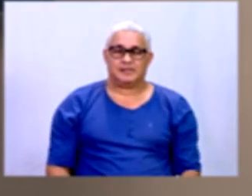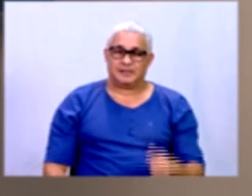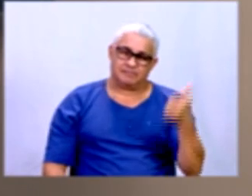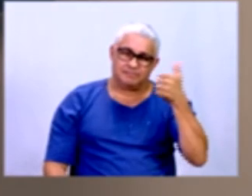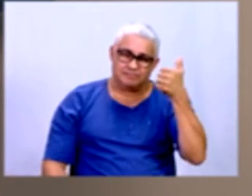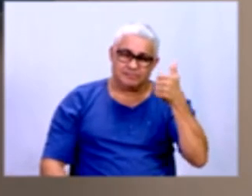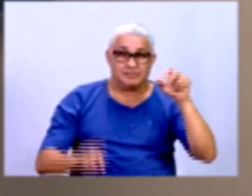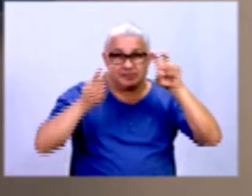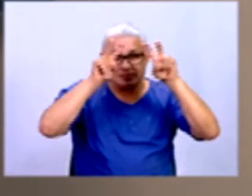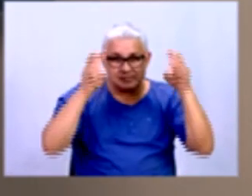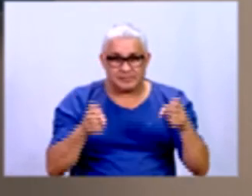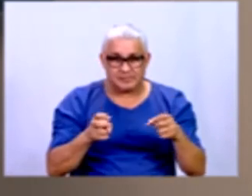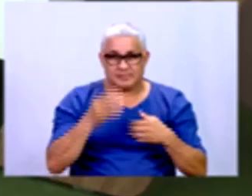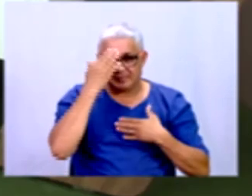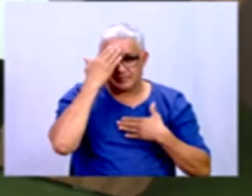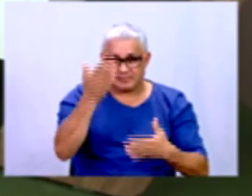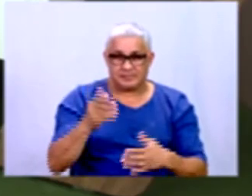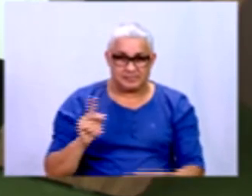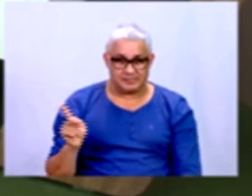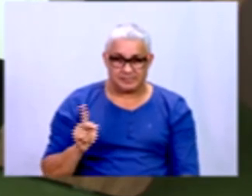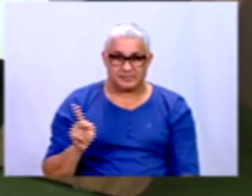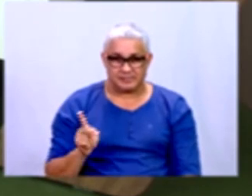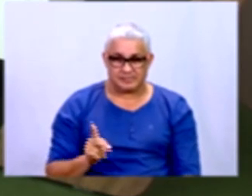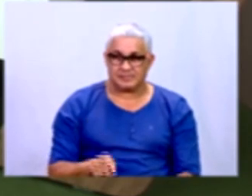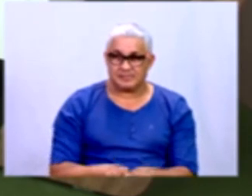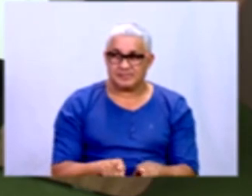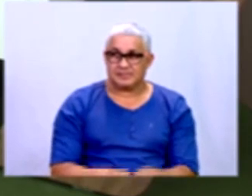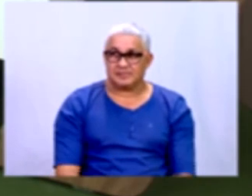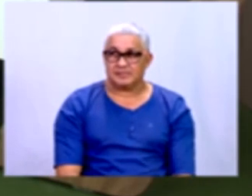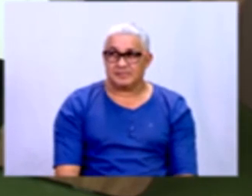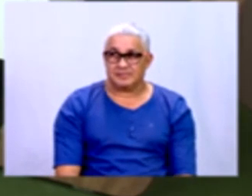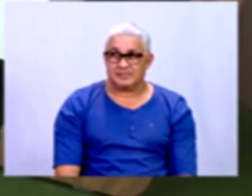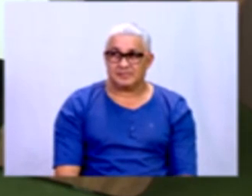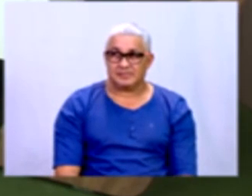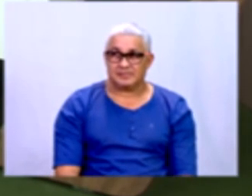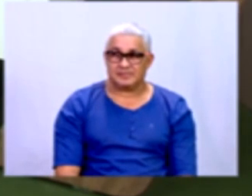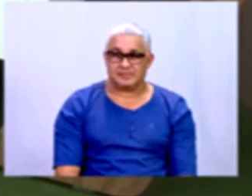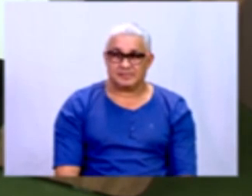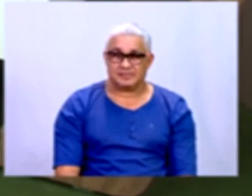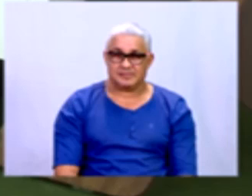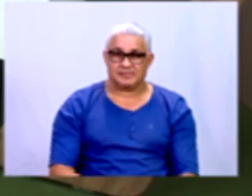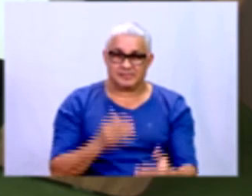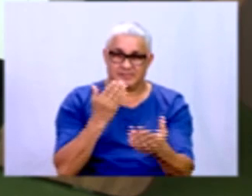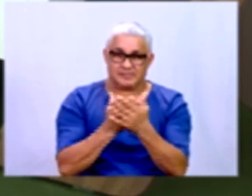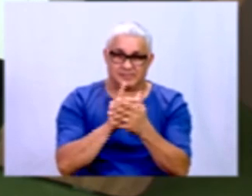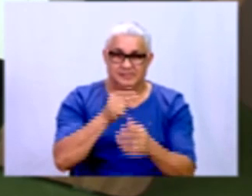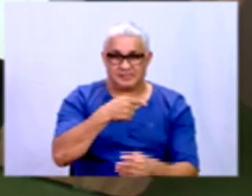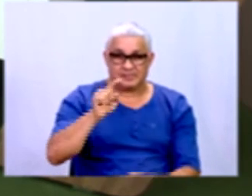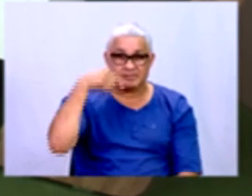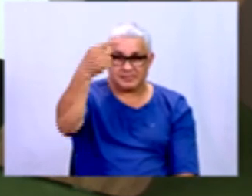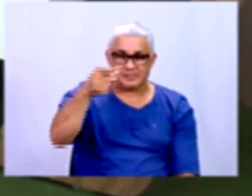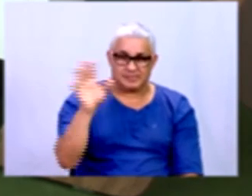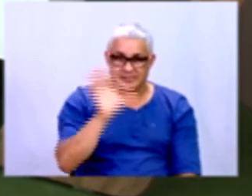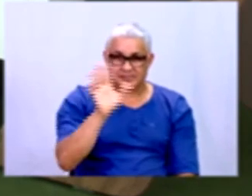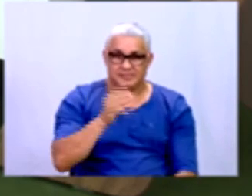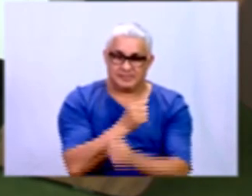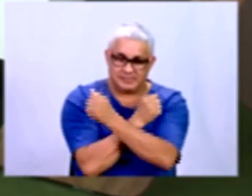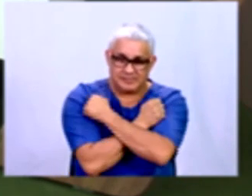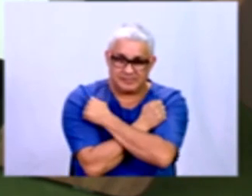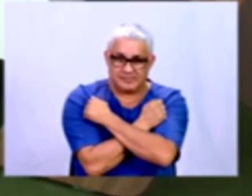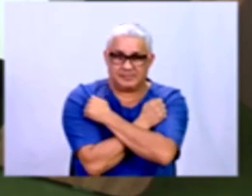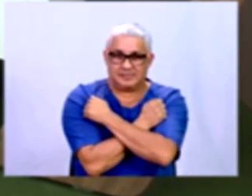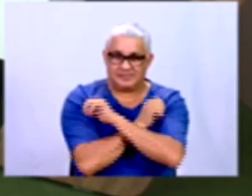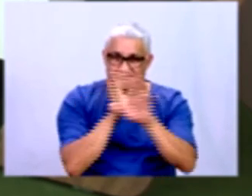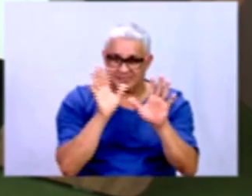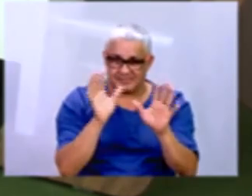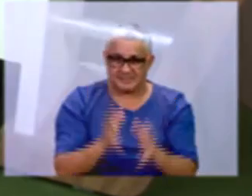primeiros assuntos. Obrigado, professor. Obrigado, professora. E até a nossa próxima aula, na semana que vem. Até a próxima semana. Um